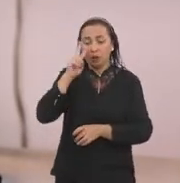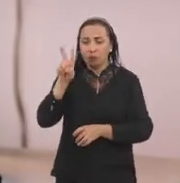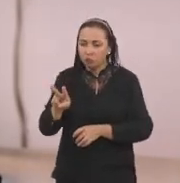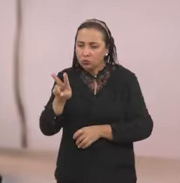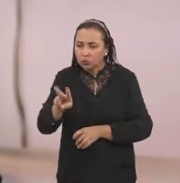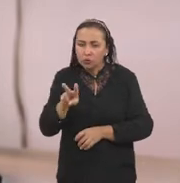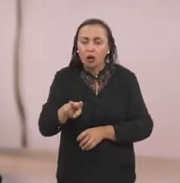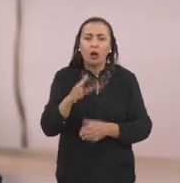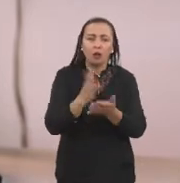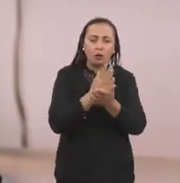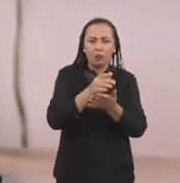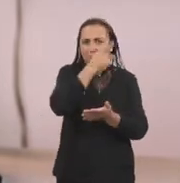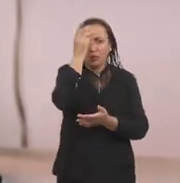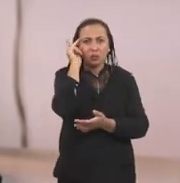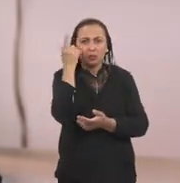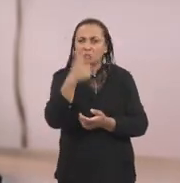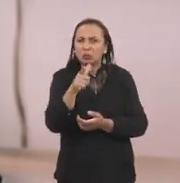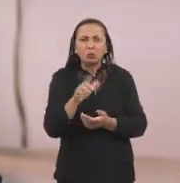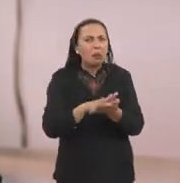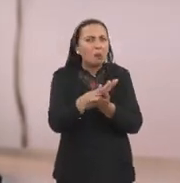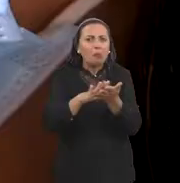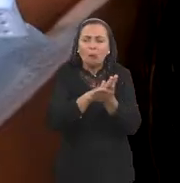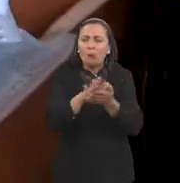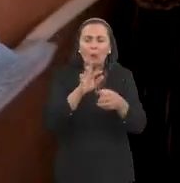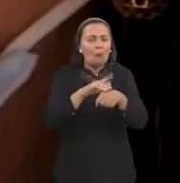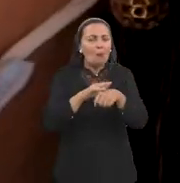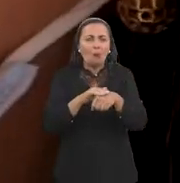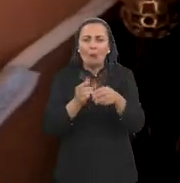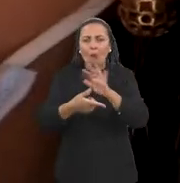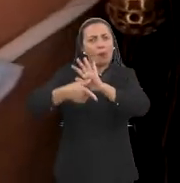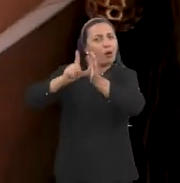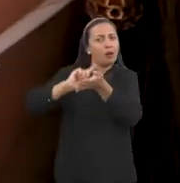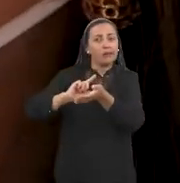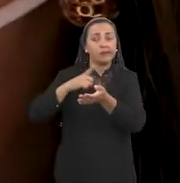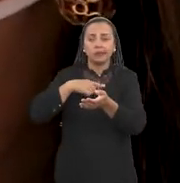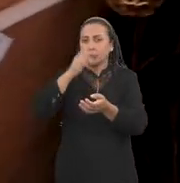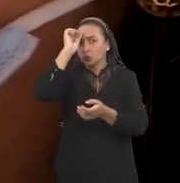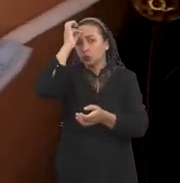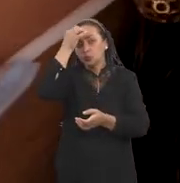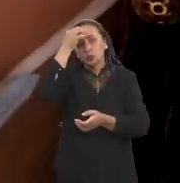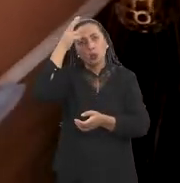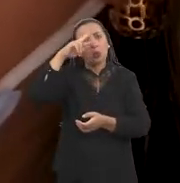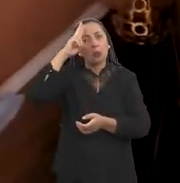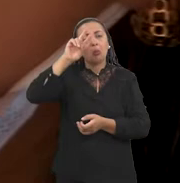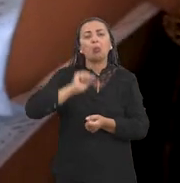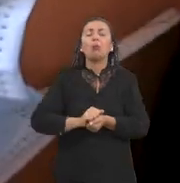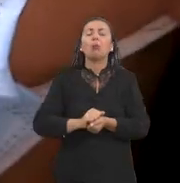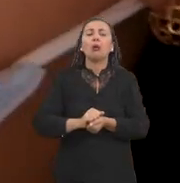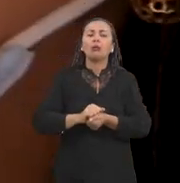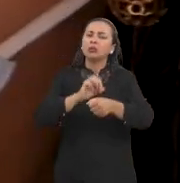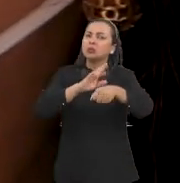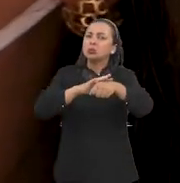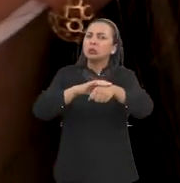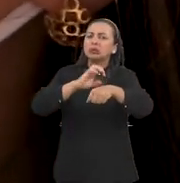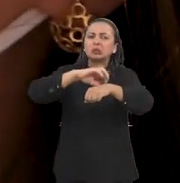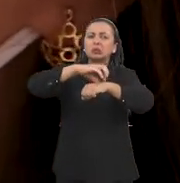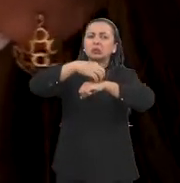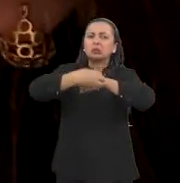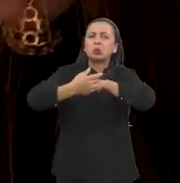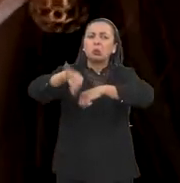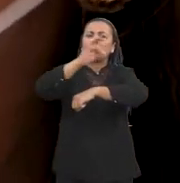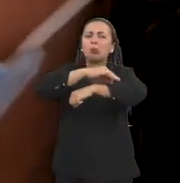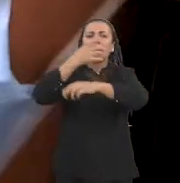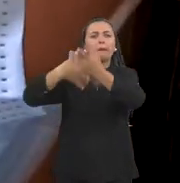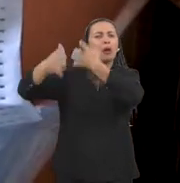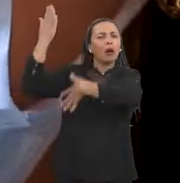de que alguns pacientes que não tinham nenhuma doença prévia e tinham apenas o histórico em comum de chikungunha, começaram a desenvolver algumas